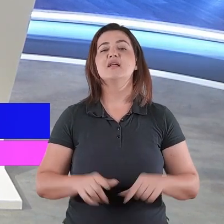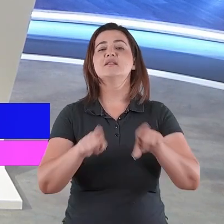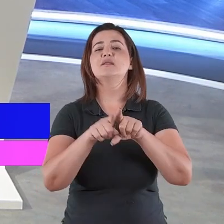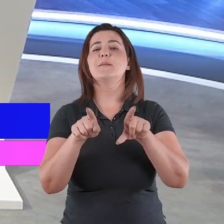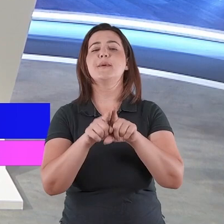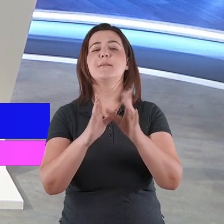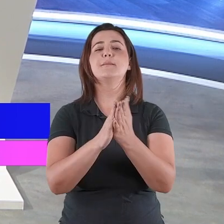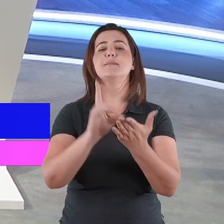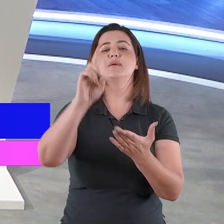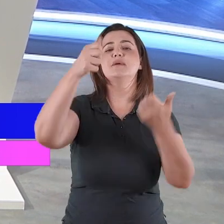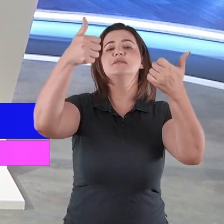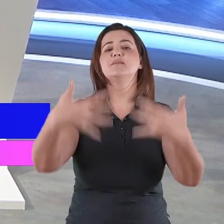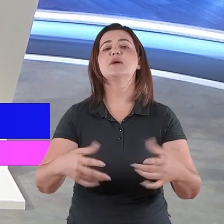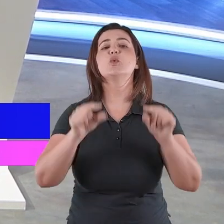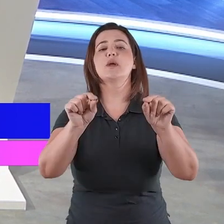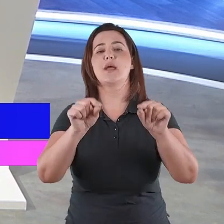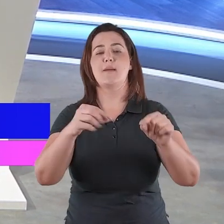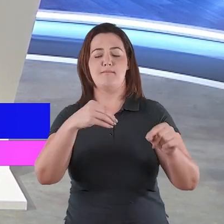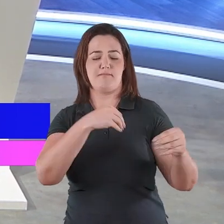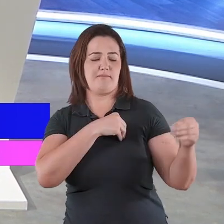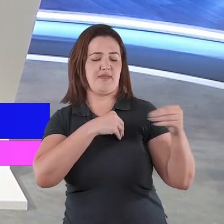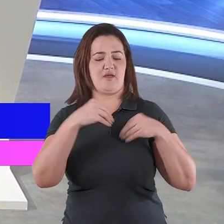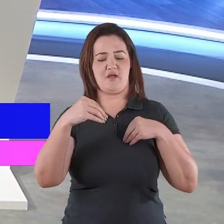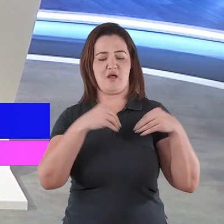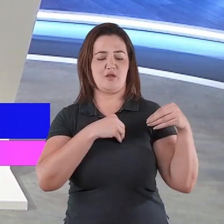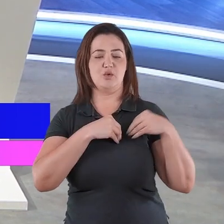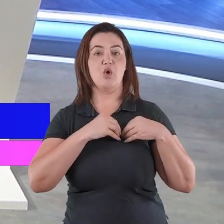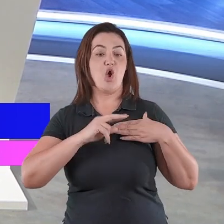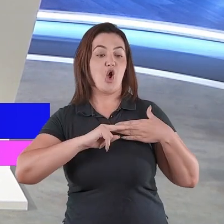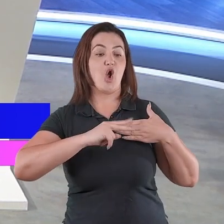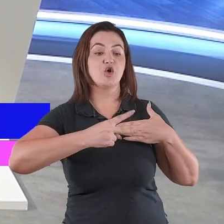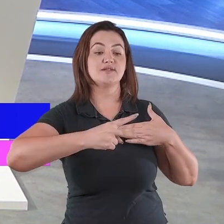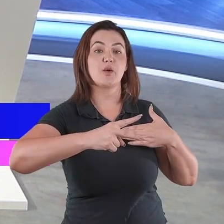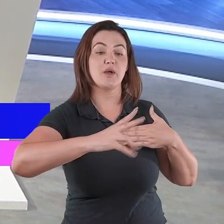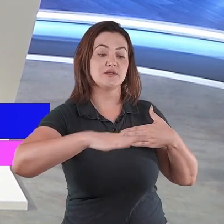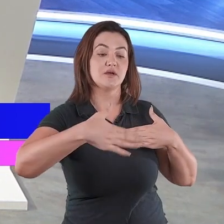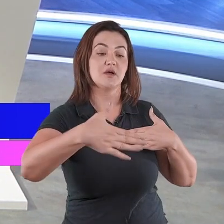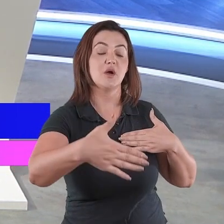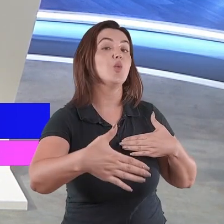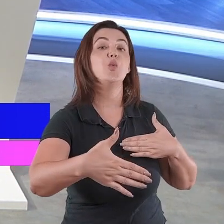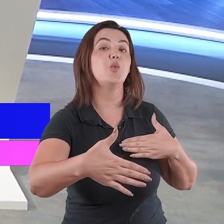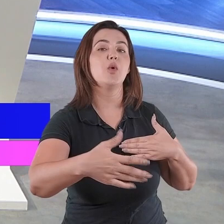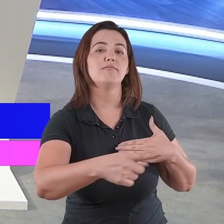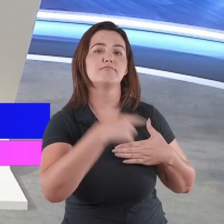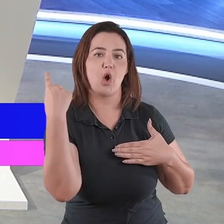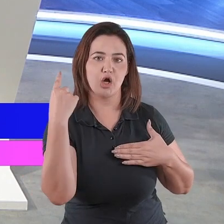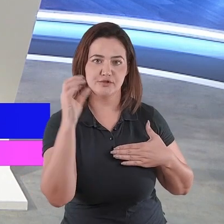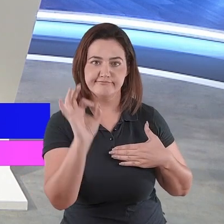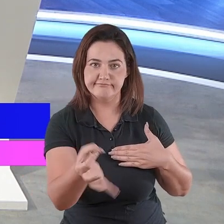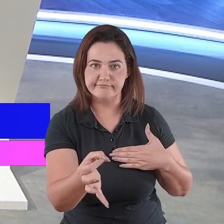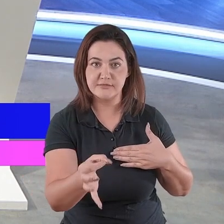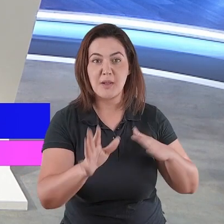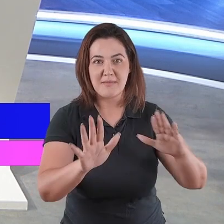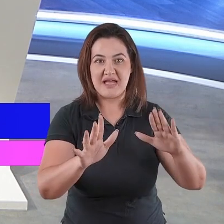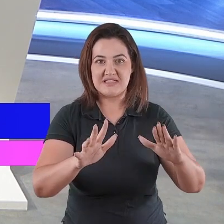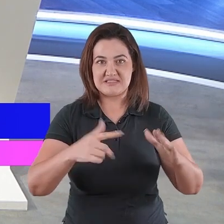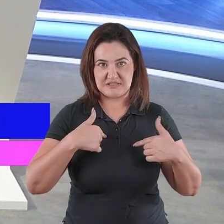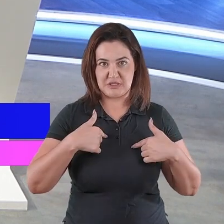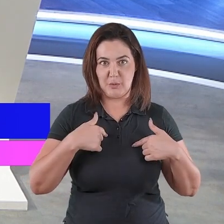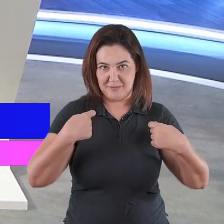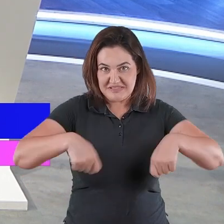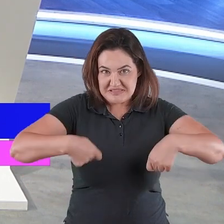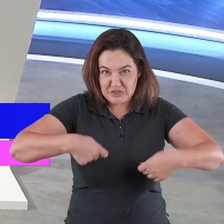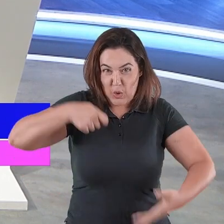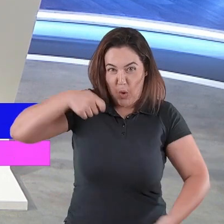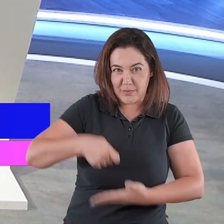A consequência de quem peca é a morte. Mas eu e você não precisamos morrer pelos nossos pecados. Embora